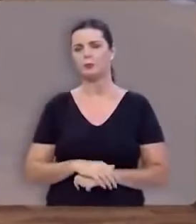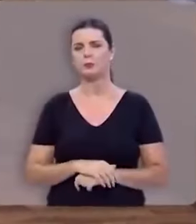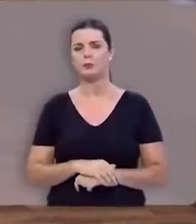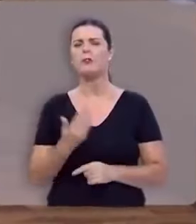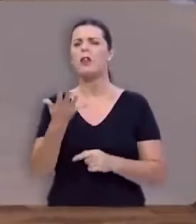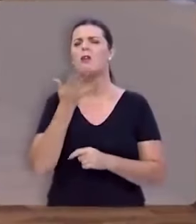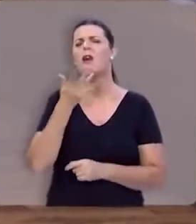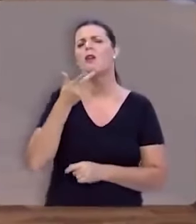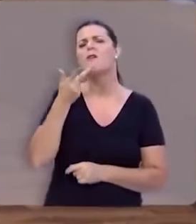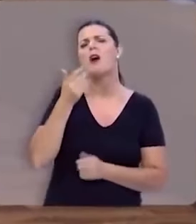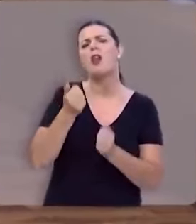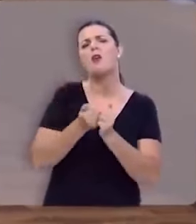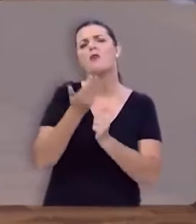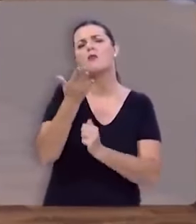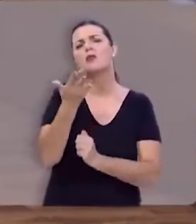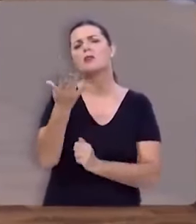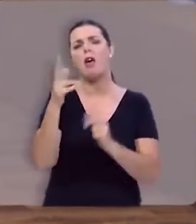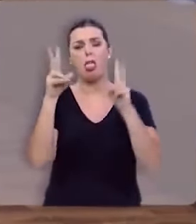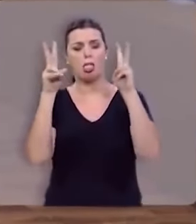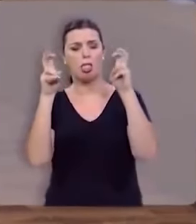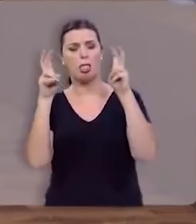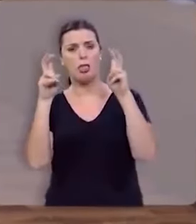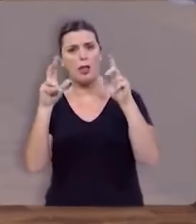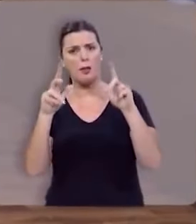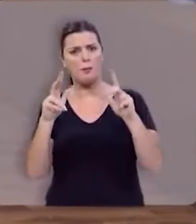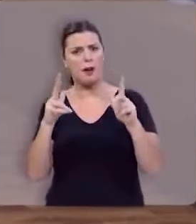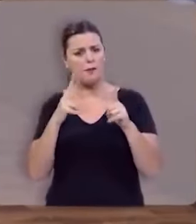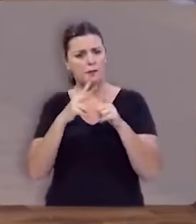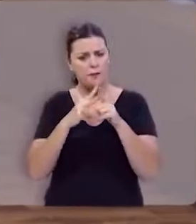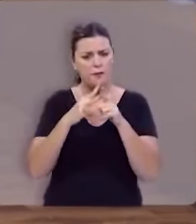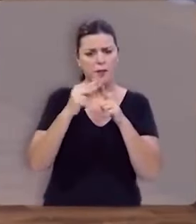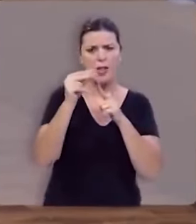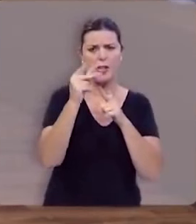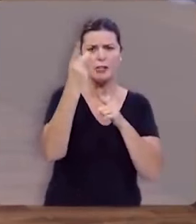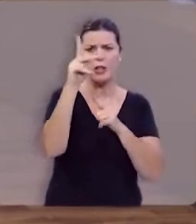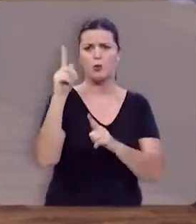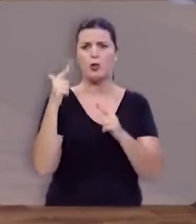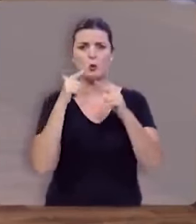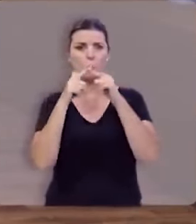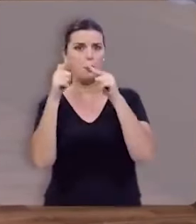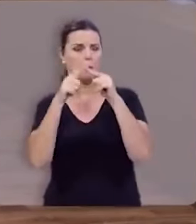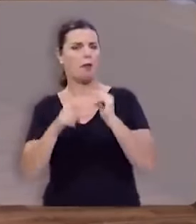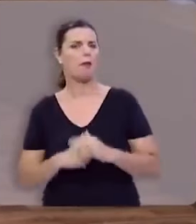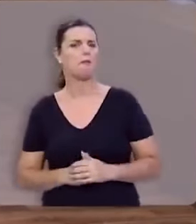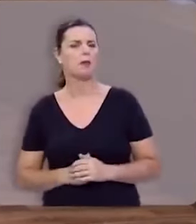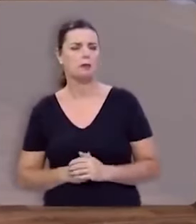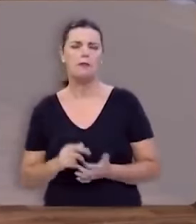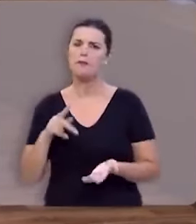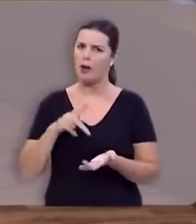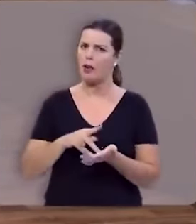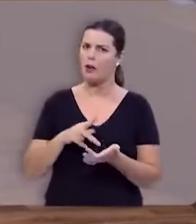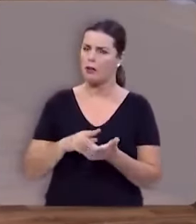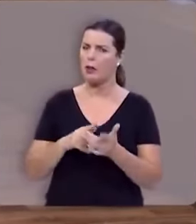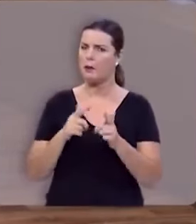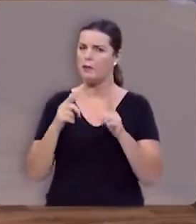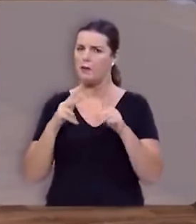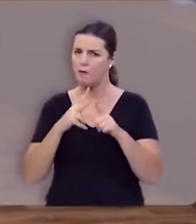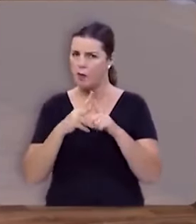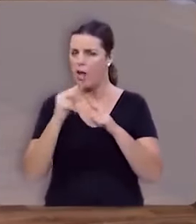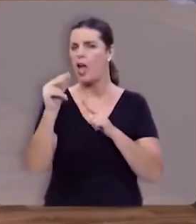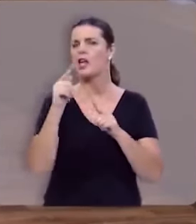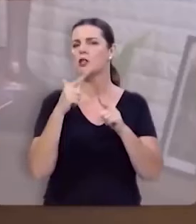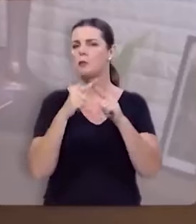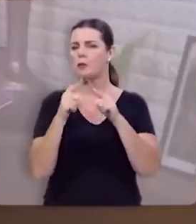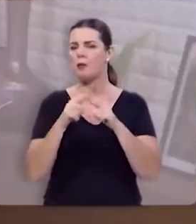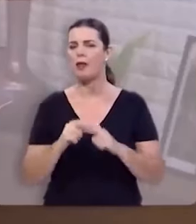Hoje eu quero tratar de um tema empolgante que é vença os seus gigantes é isso mesmo vença os seus